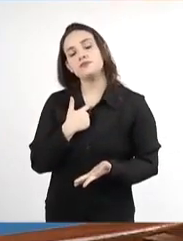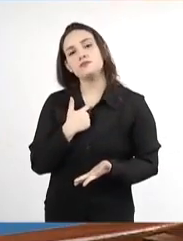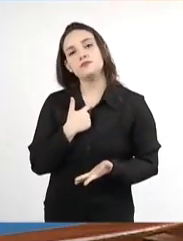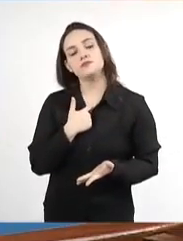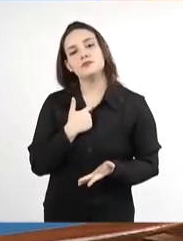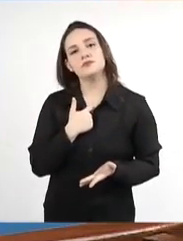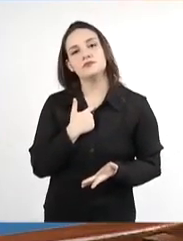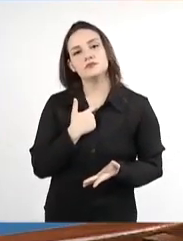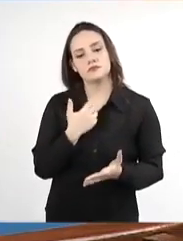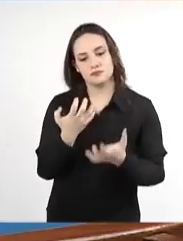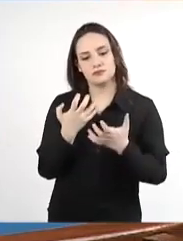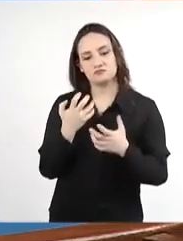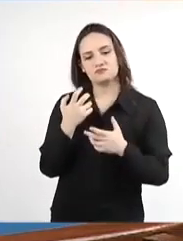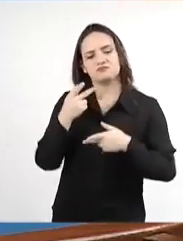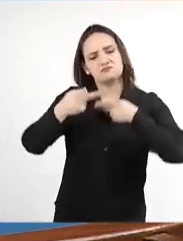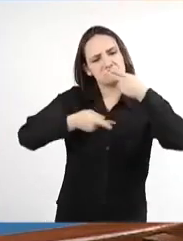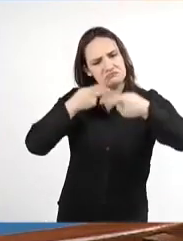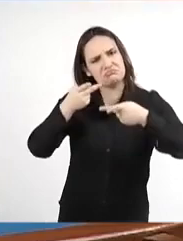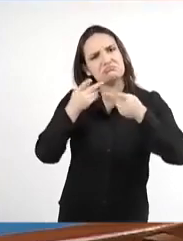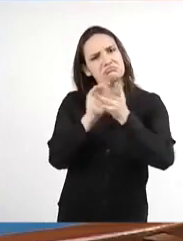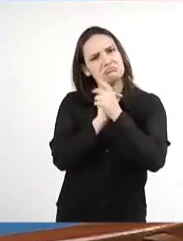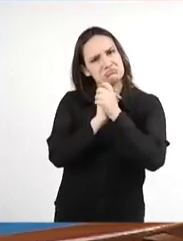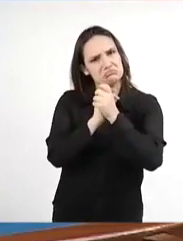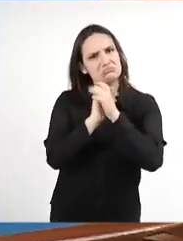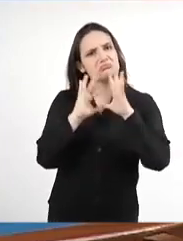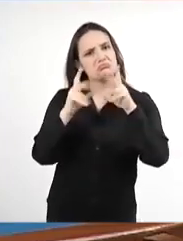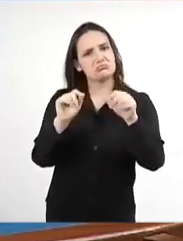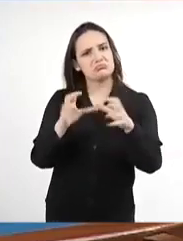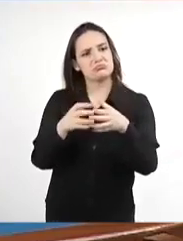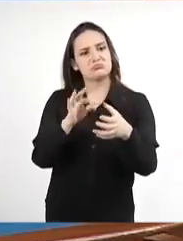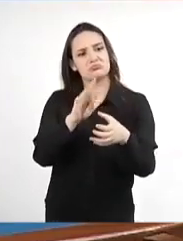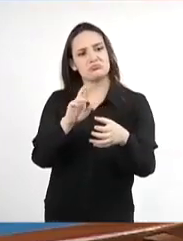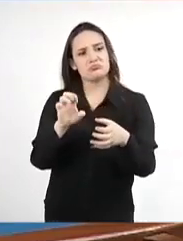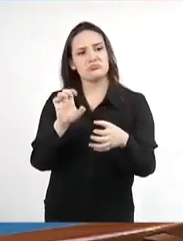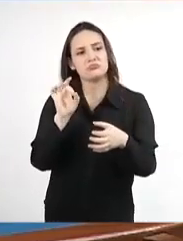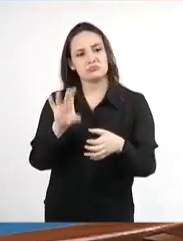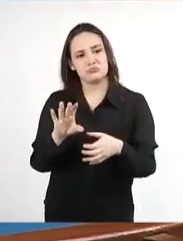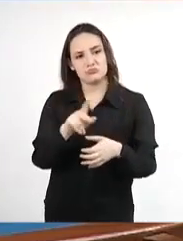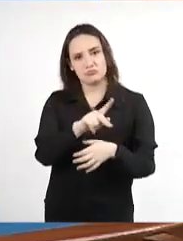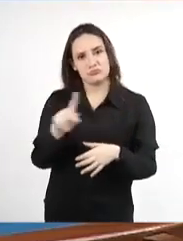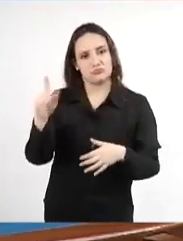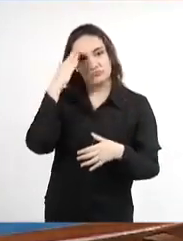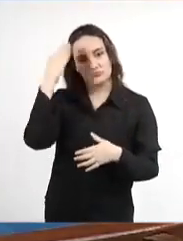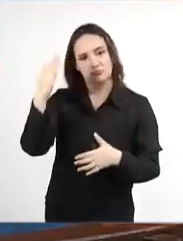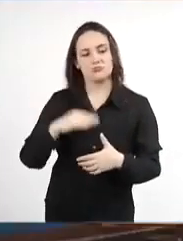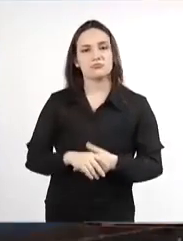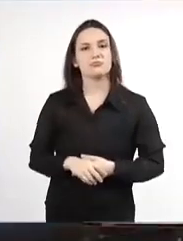esses elogios parabenizando toda a equipe TRE. Era o que eu tinha, Presidente, muito obrigado.